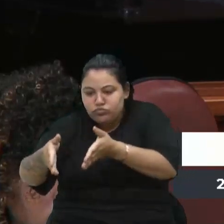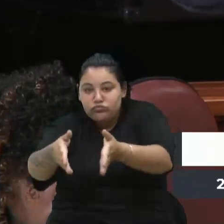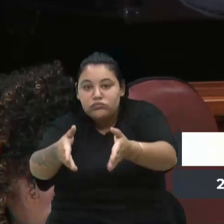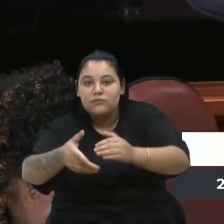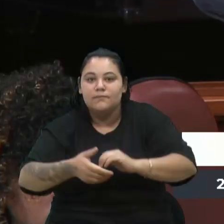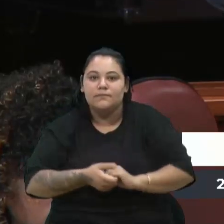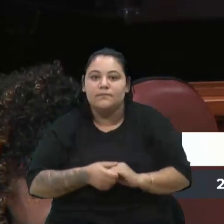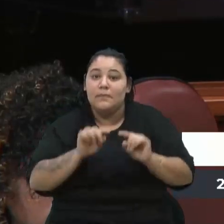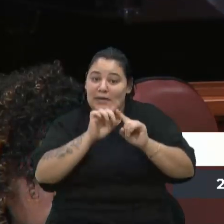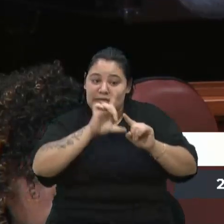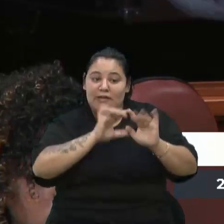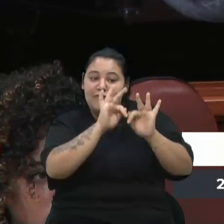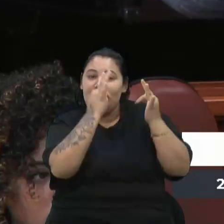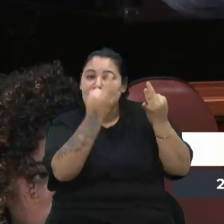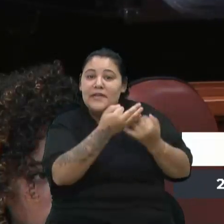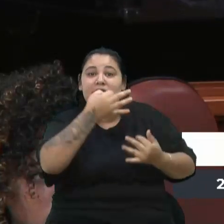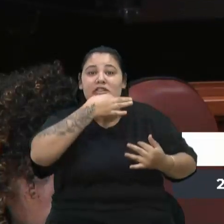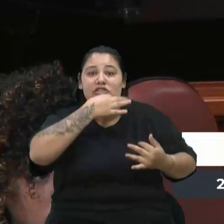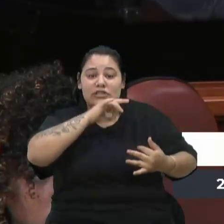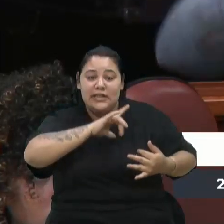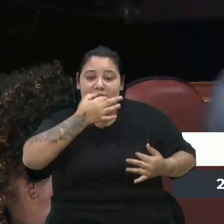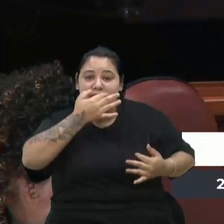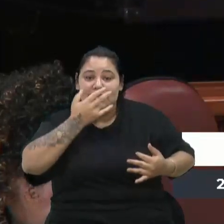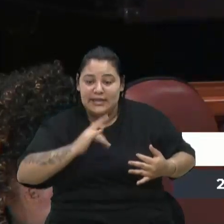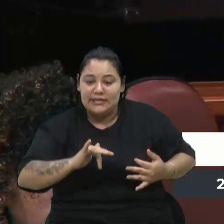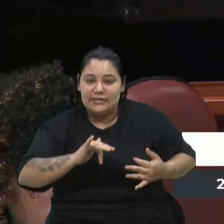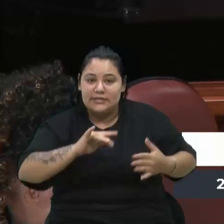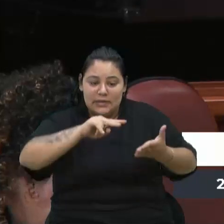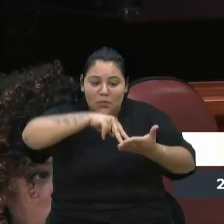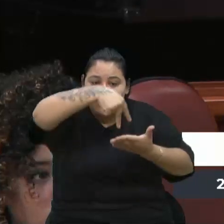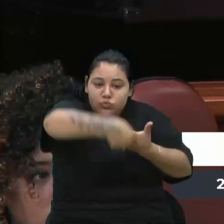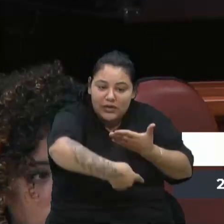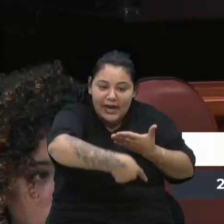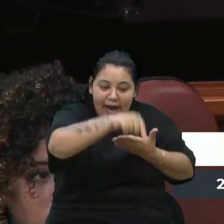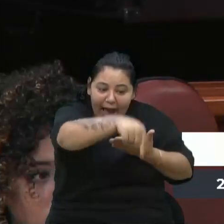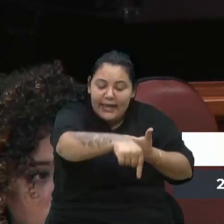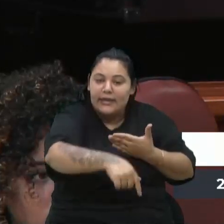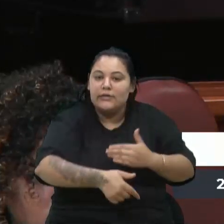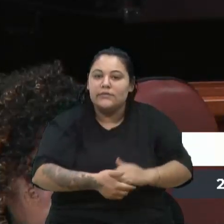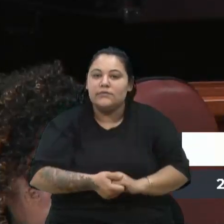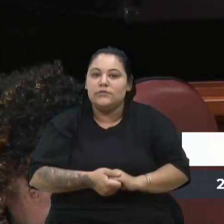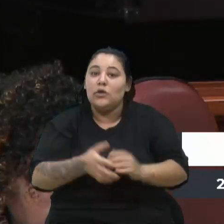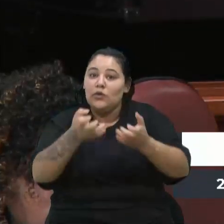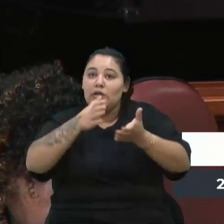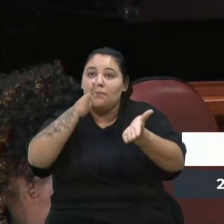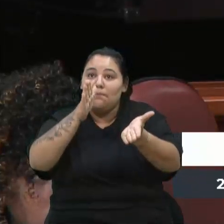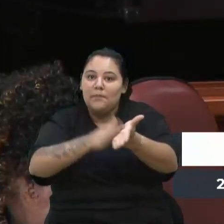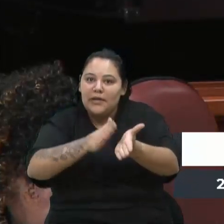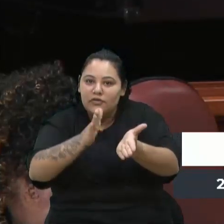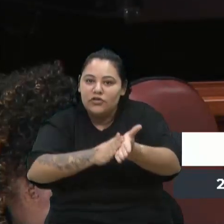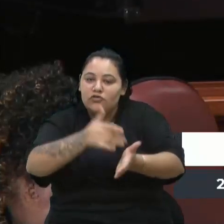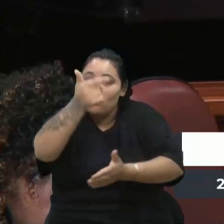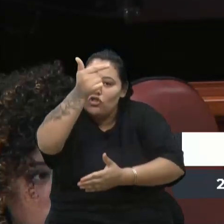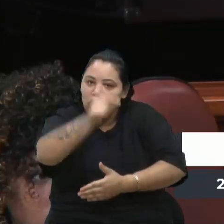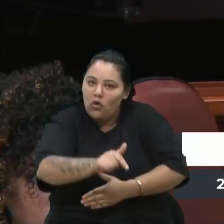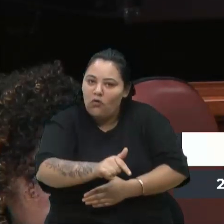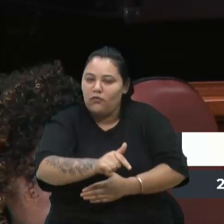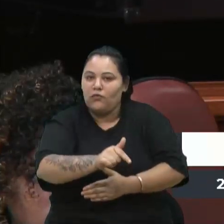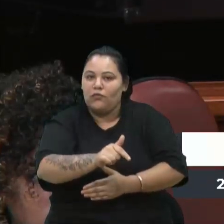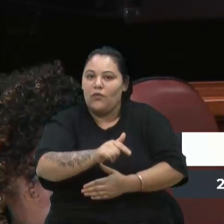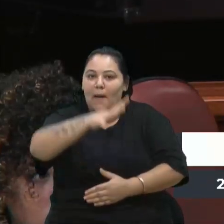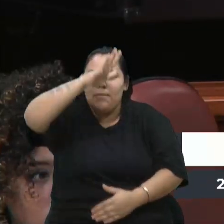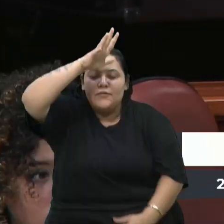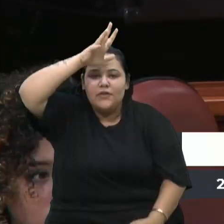cidadãos e cidadãs e crianças que caem aí. Então, gostaria de solicitar novamente a